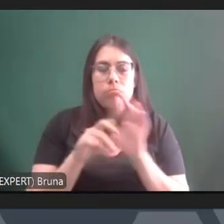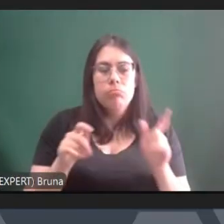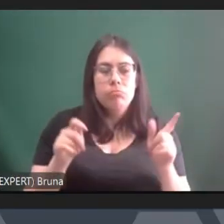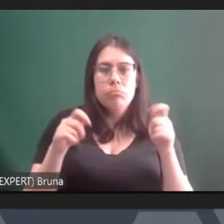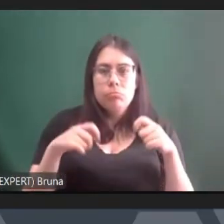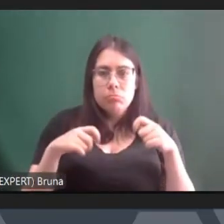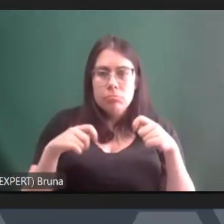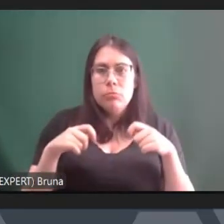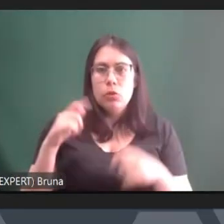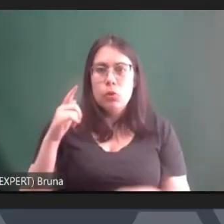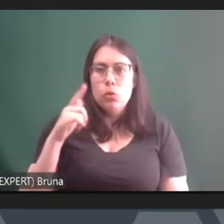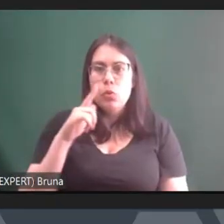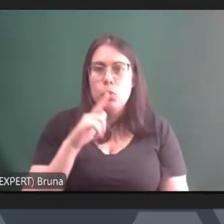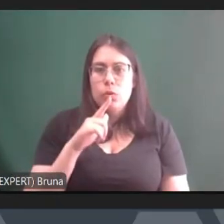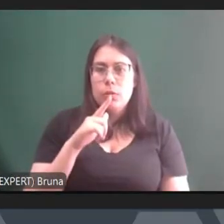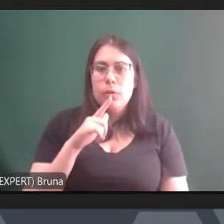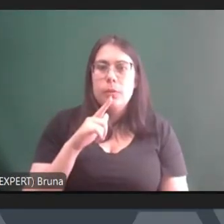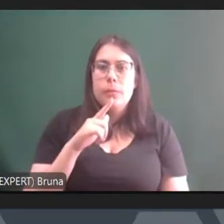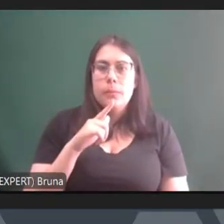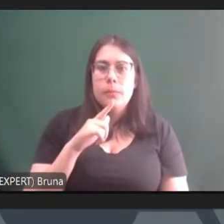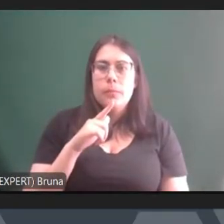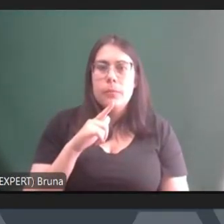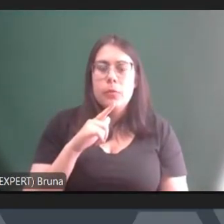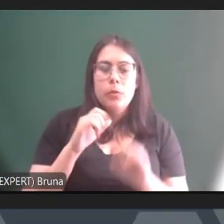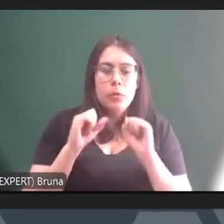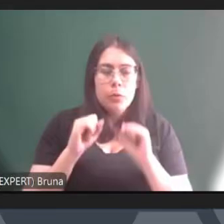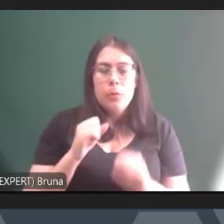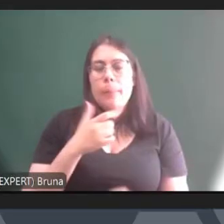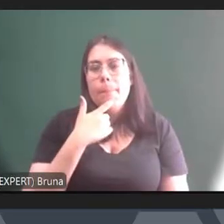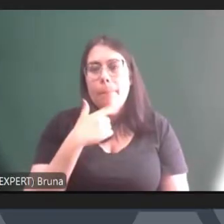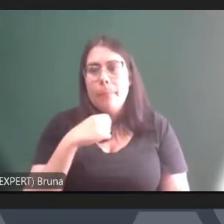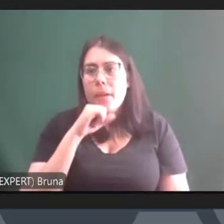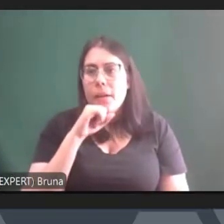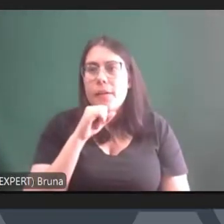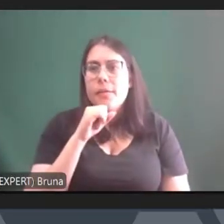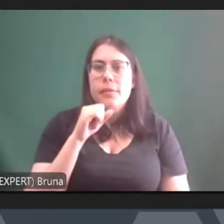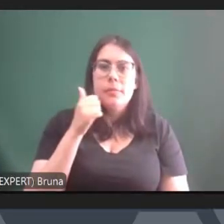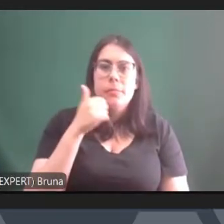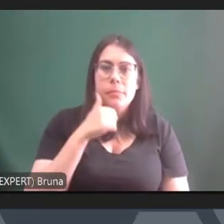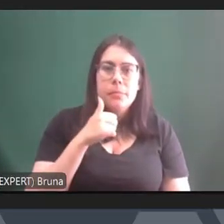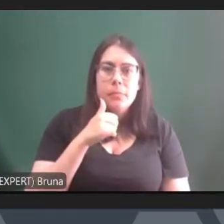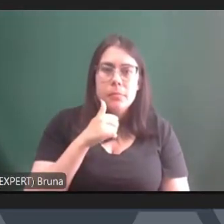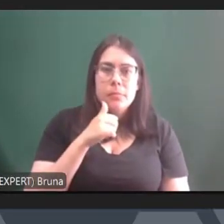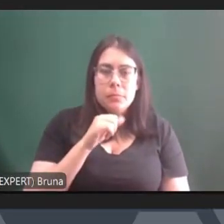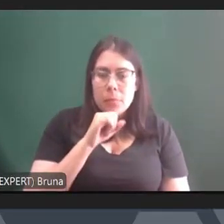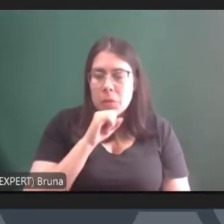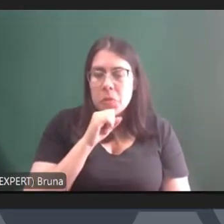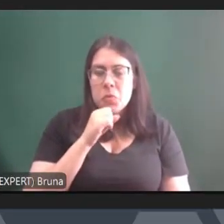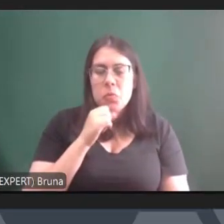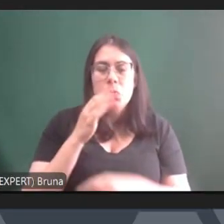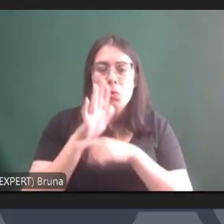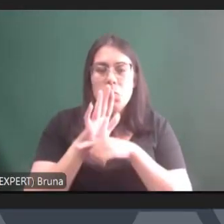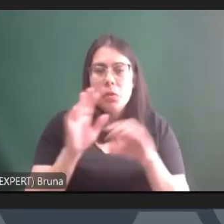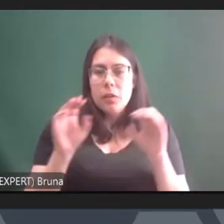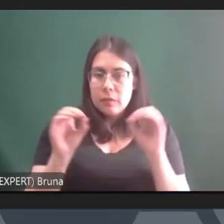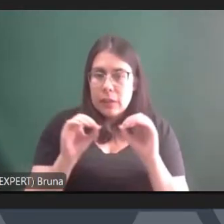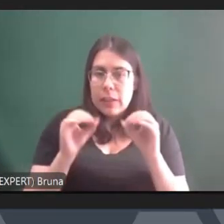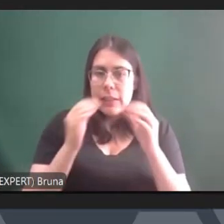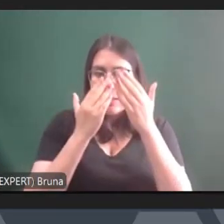afirmar uma masculinidade mas que os pais não ofereciam essa análise que você fez